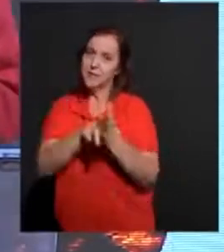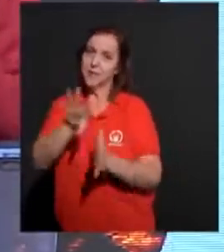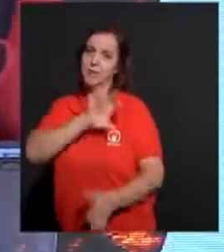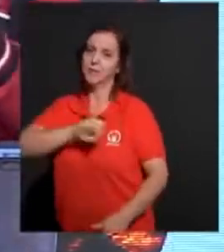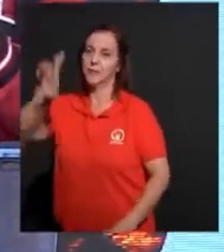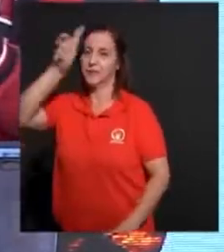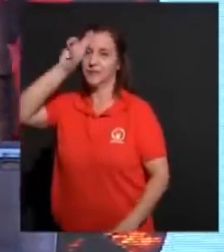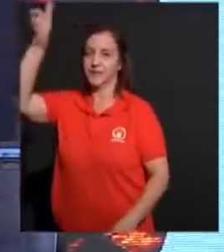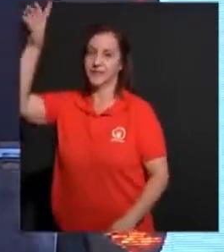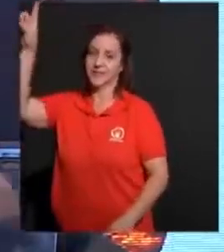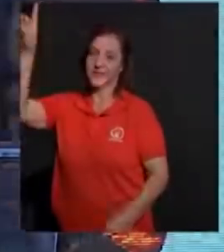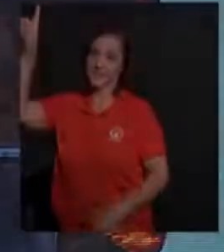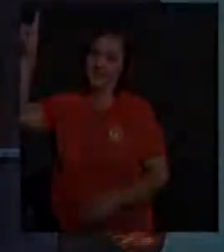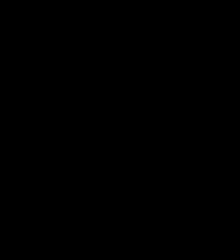De Deus para com a sua vida.